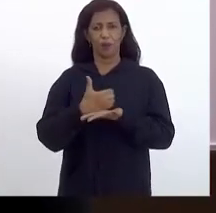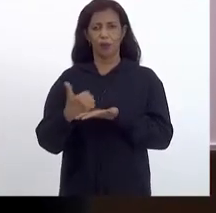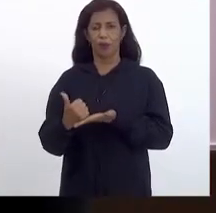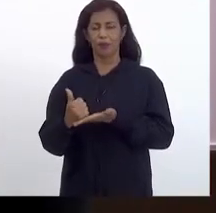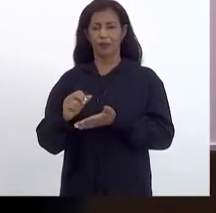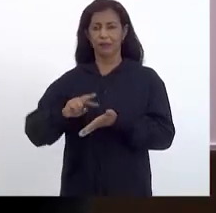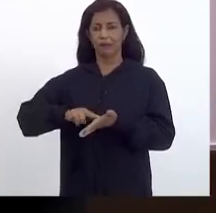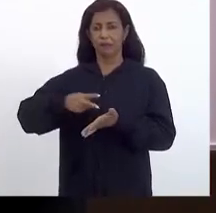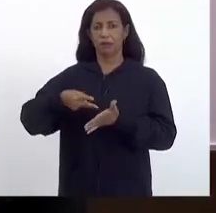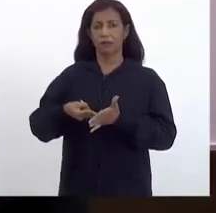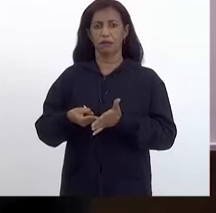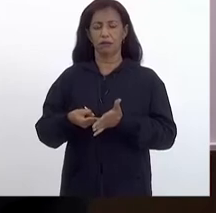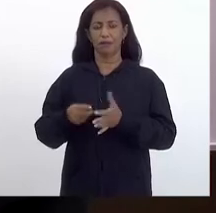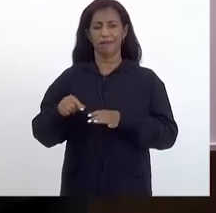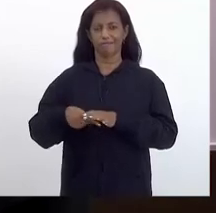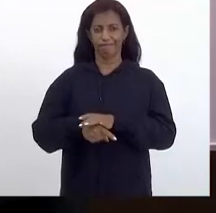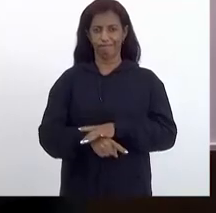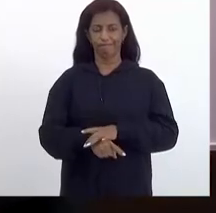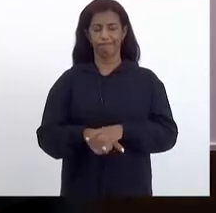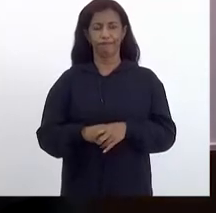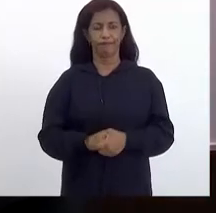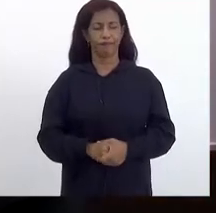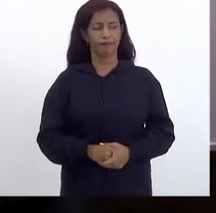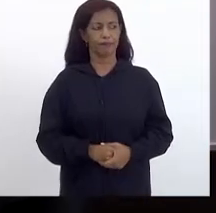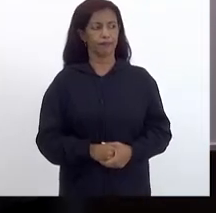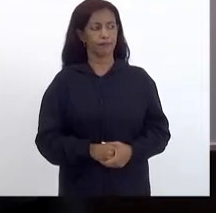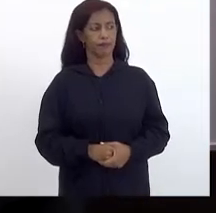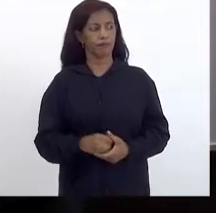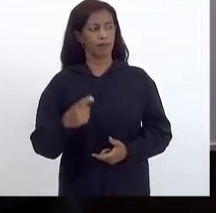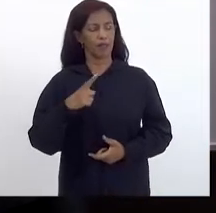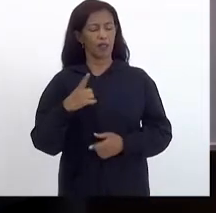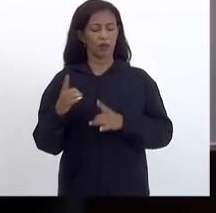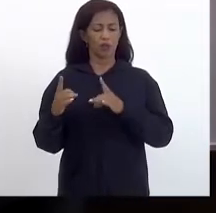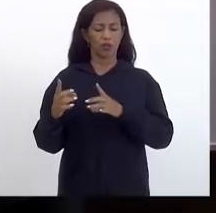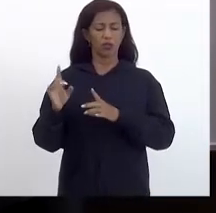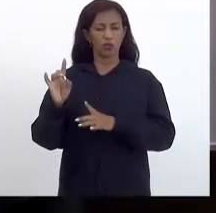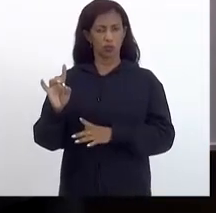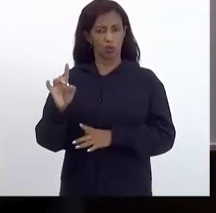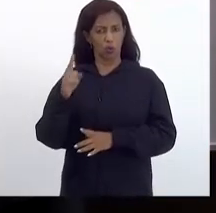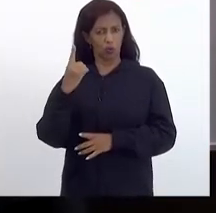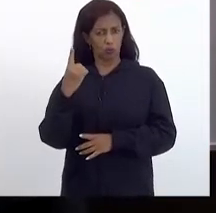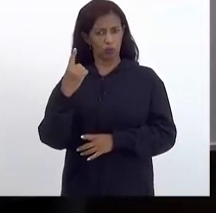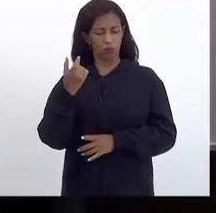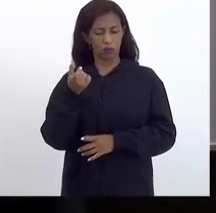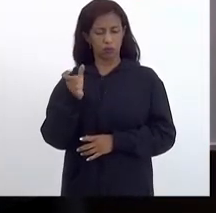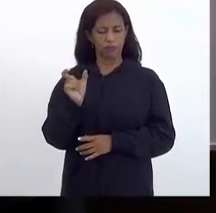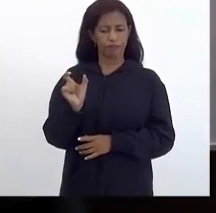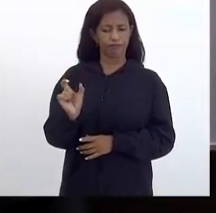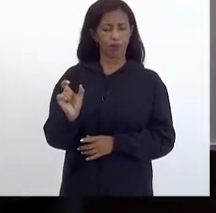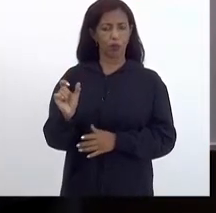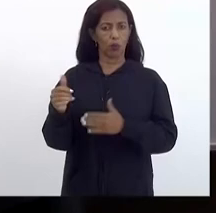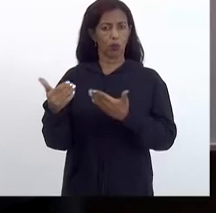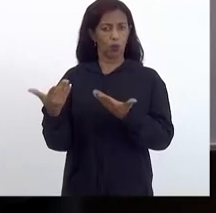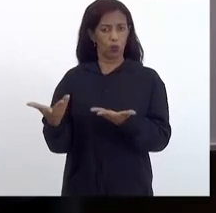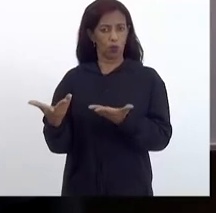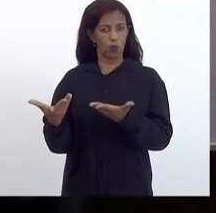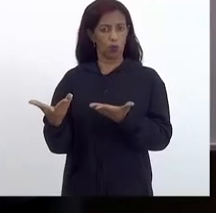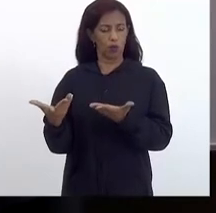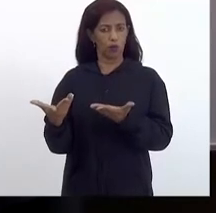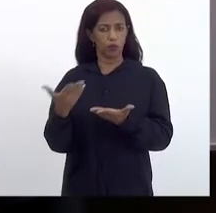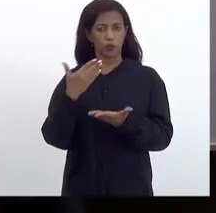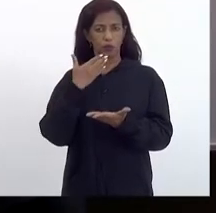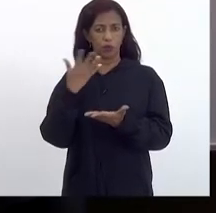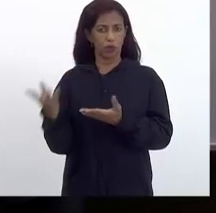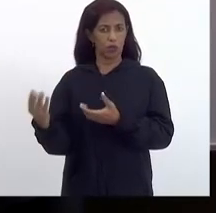alteraram profundamente. Eu deixo só observação que, quando sugerir